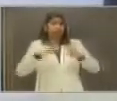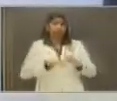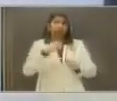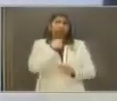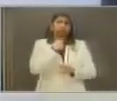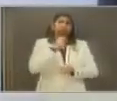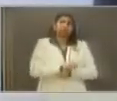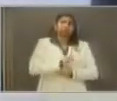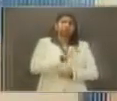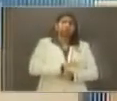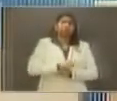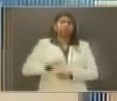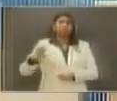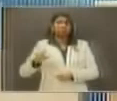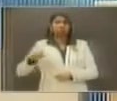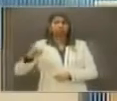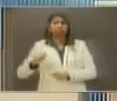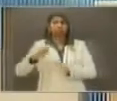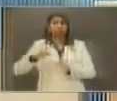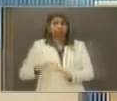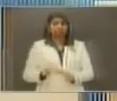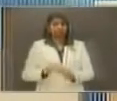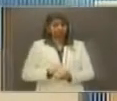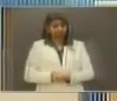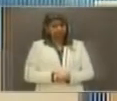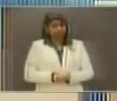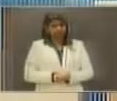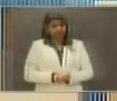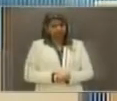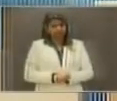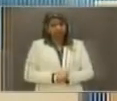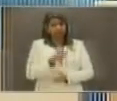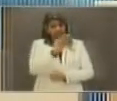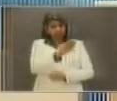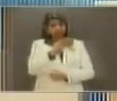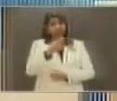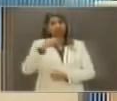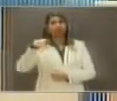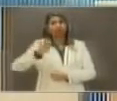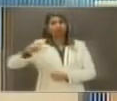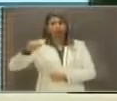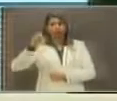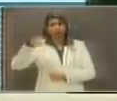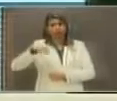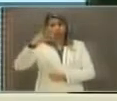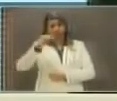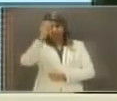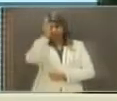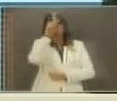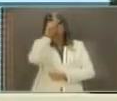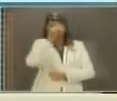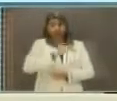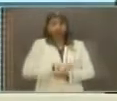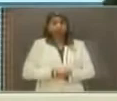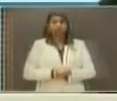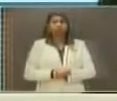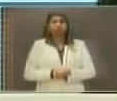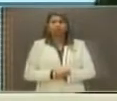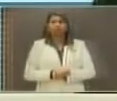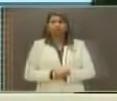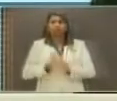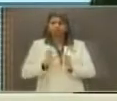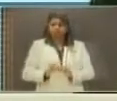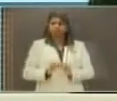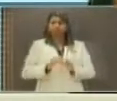do Bolsa Família. O candidato Nelson Júnior tem 40 segundos. Para fazer o comentário. Ora, o programa